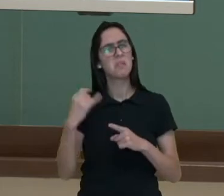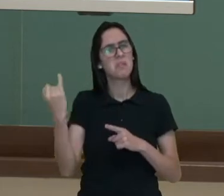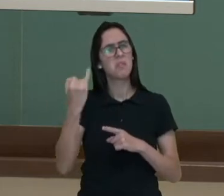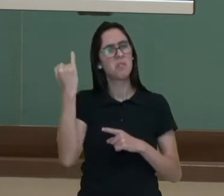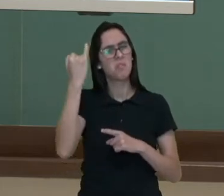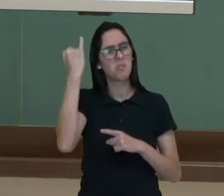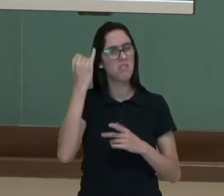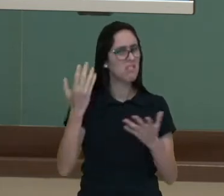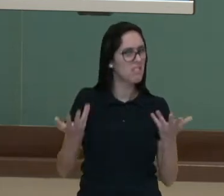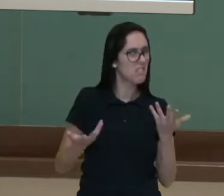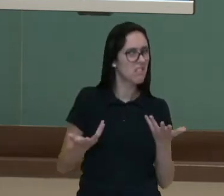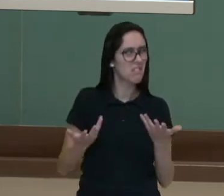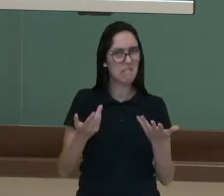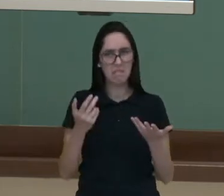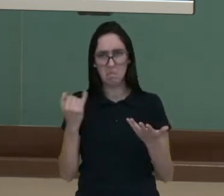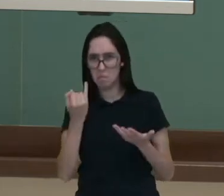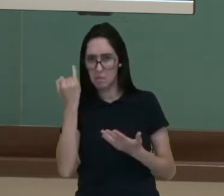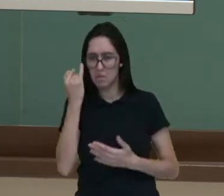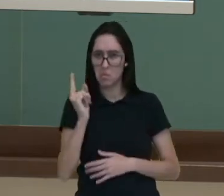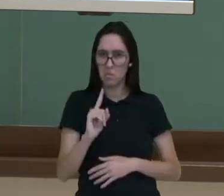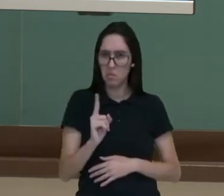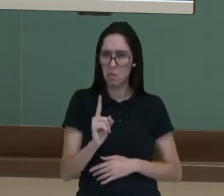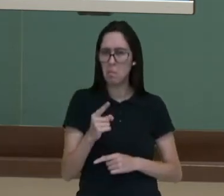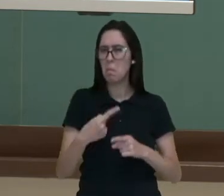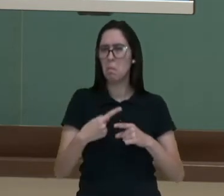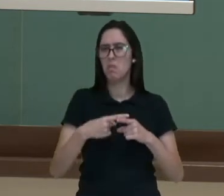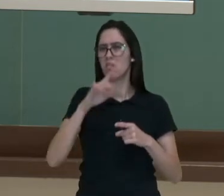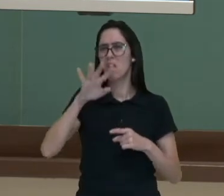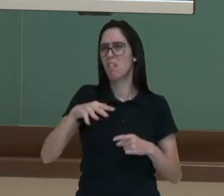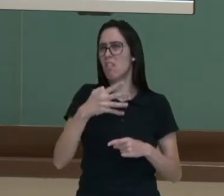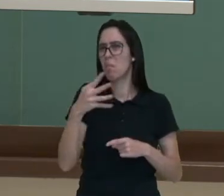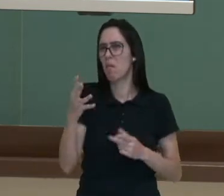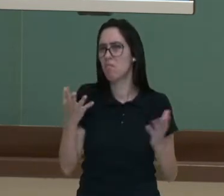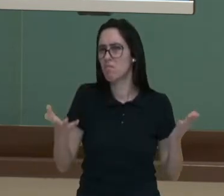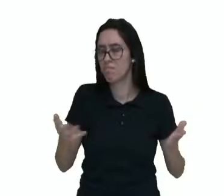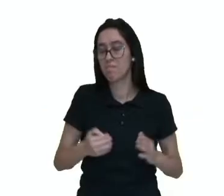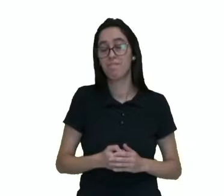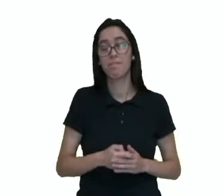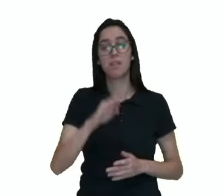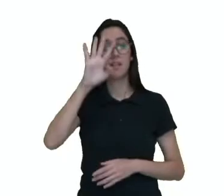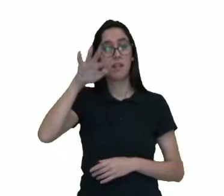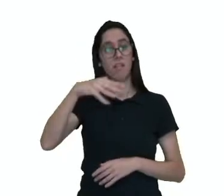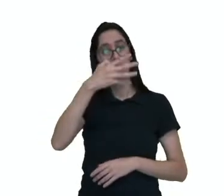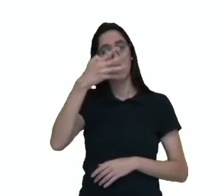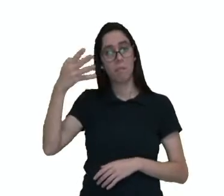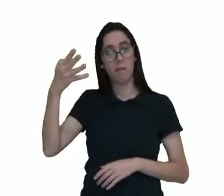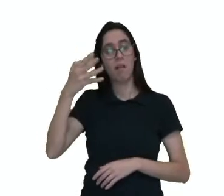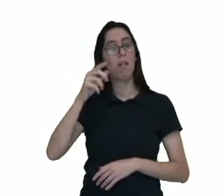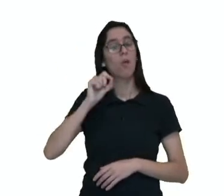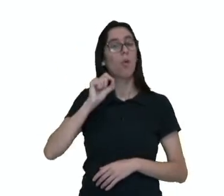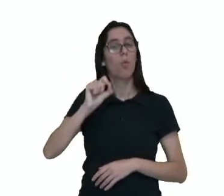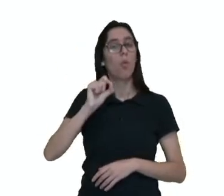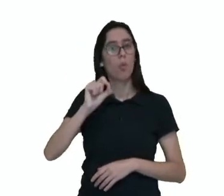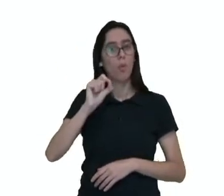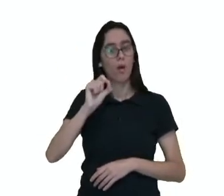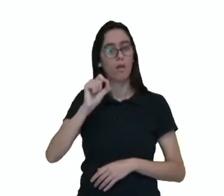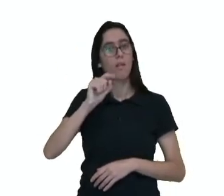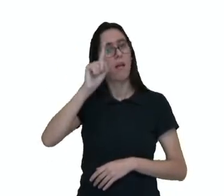Será que elas servem para alguma coisa? Por que que existem essas tabelas, né? Então, a tabela, ela é uma forma, uma